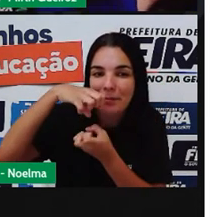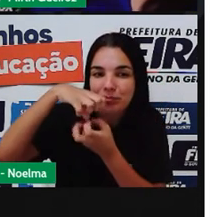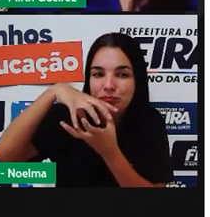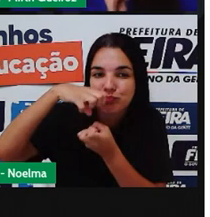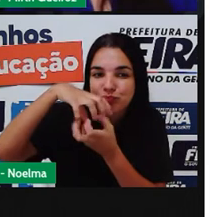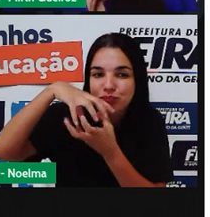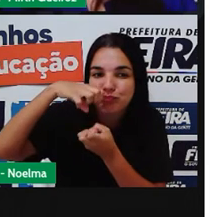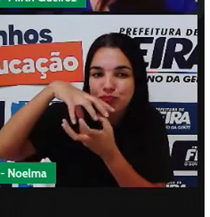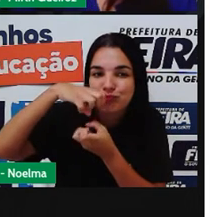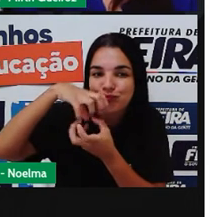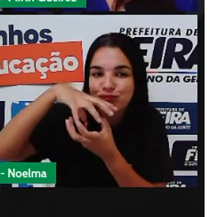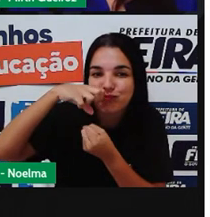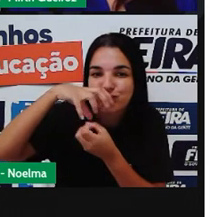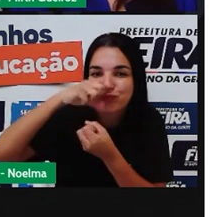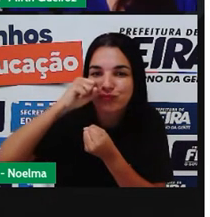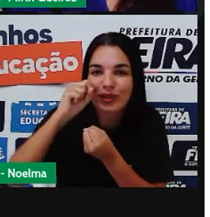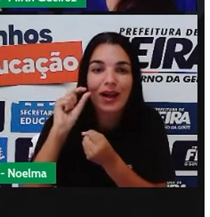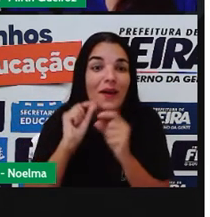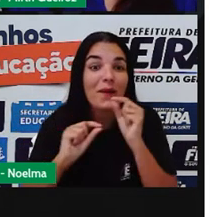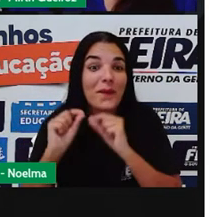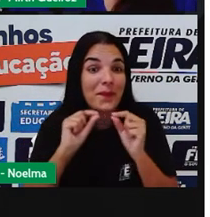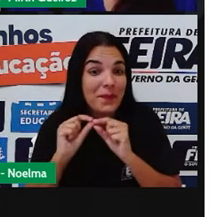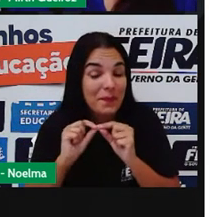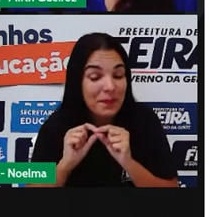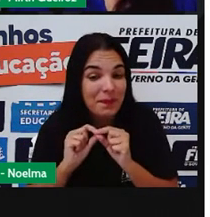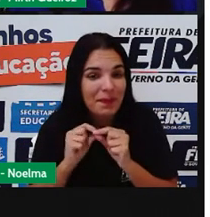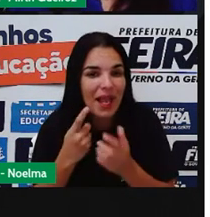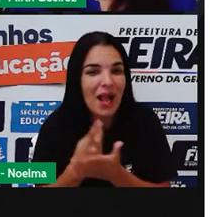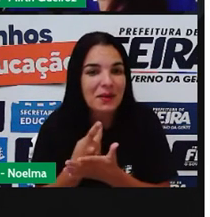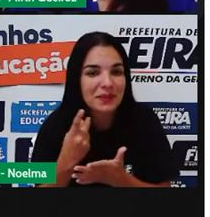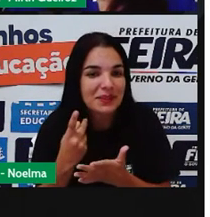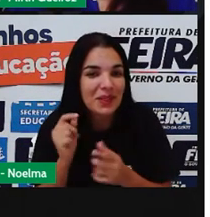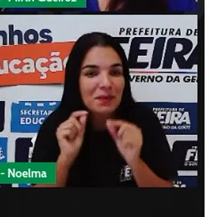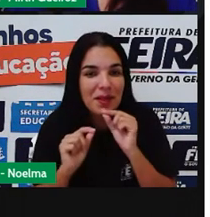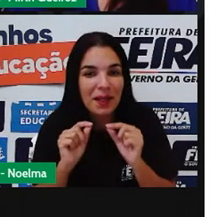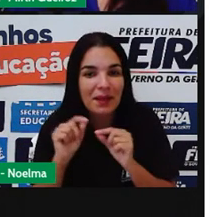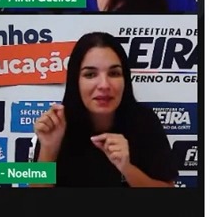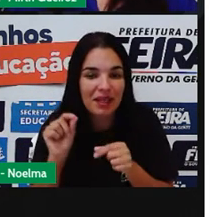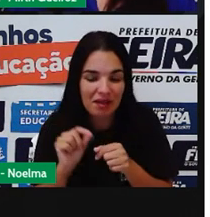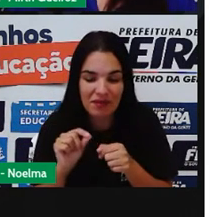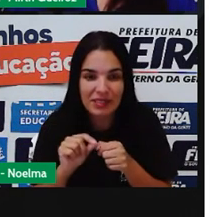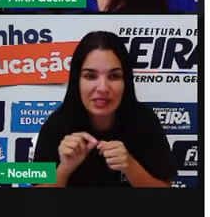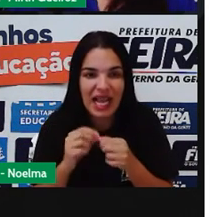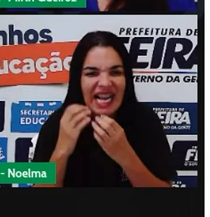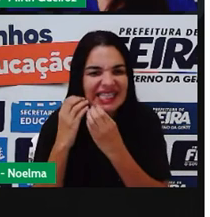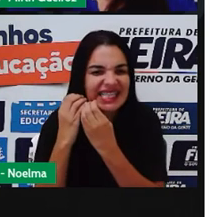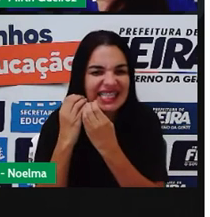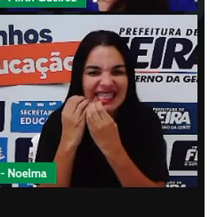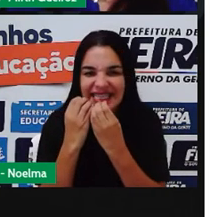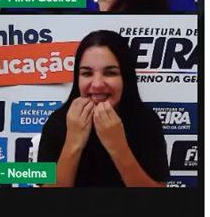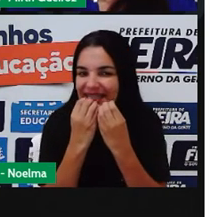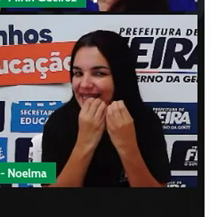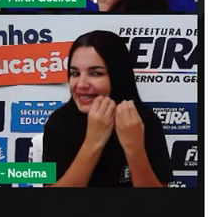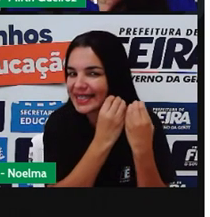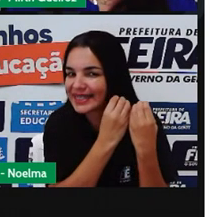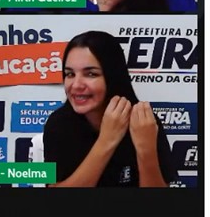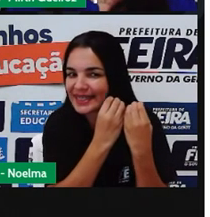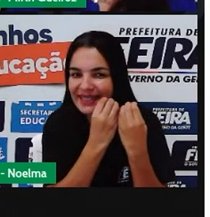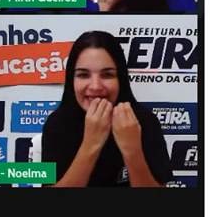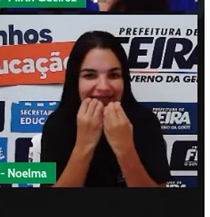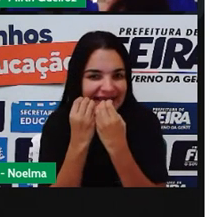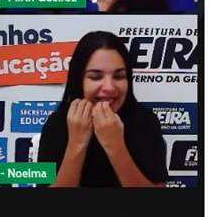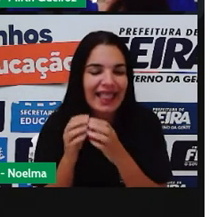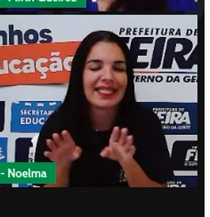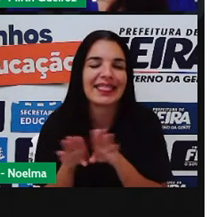brinquedo Não é uma brincadeira né Mas pode se tornar uma brincadeira Ao utilizar esse brinquedo Essa boneca de sabudo de milho também